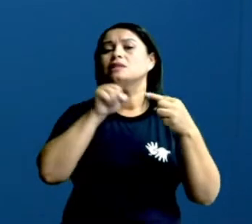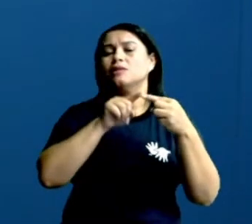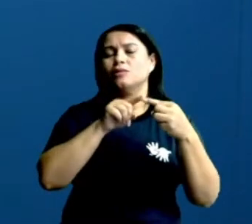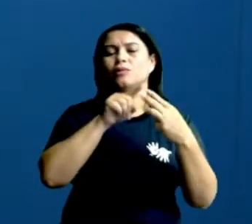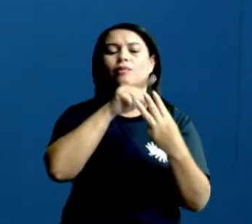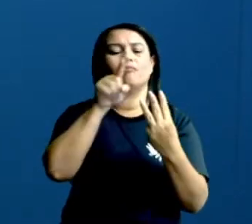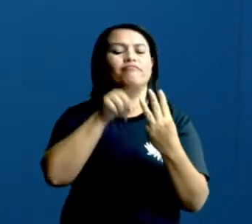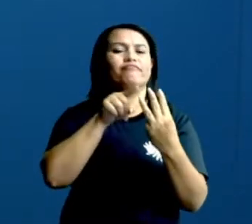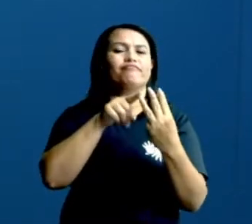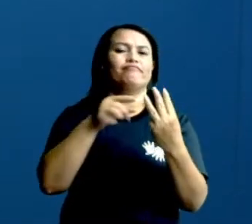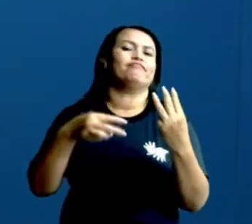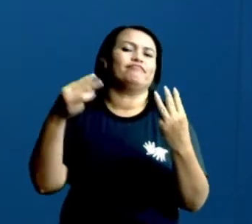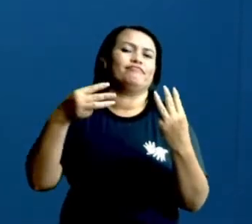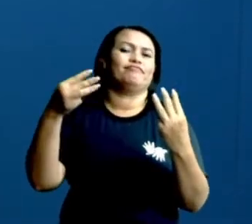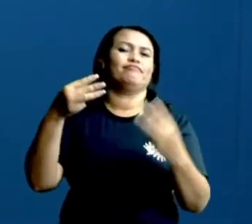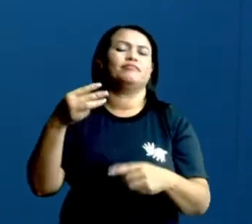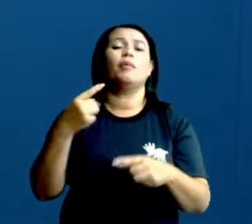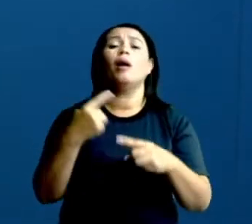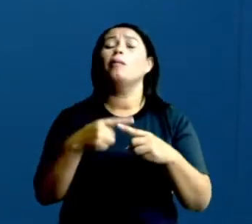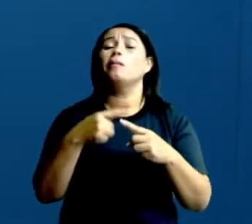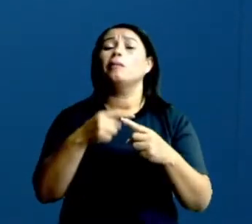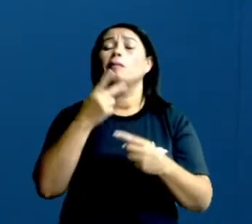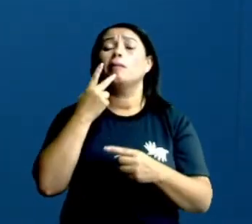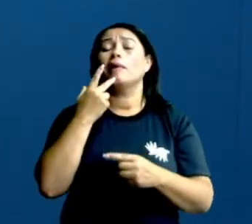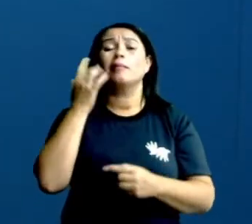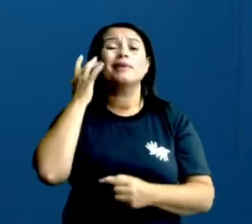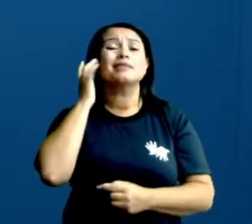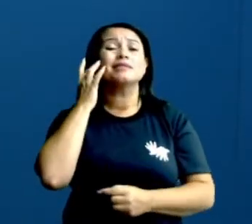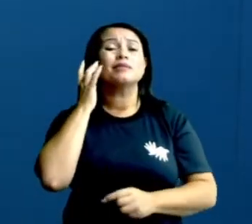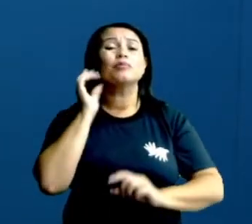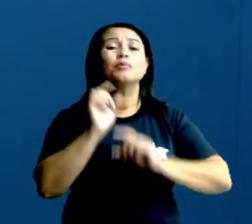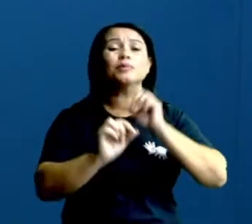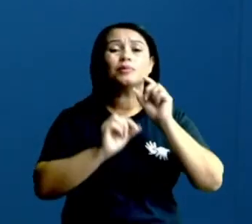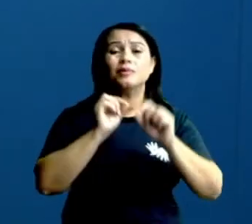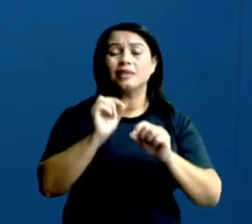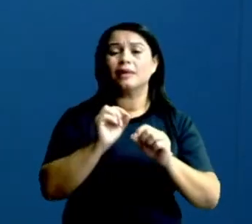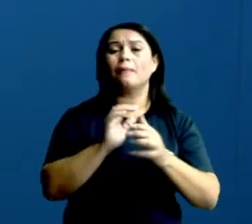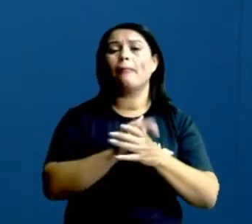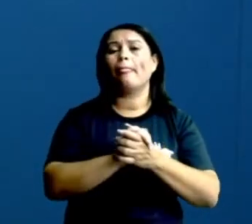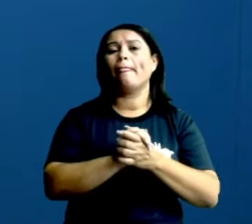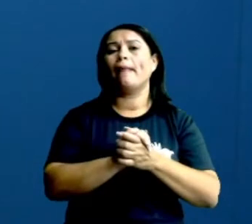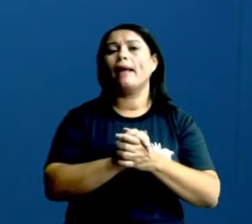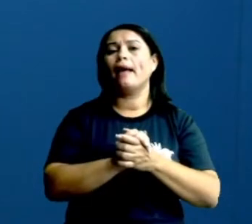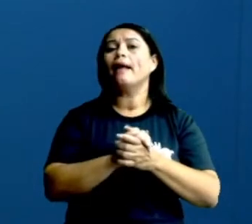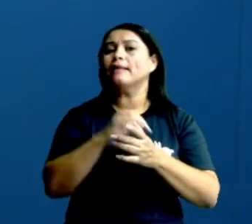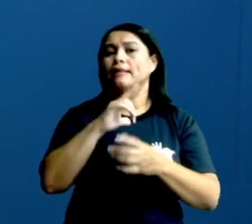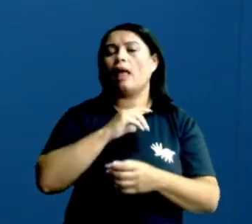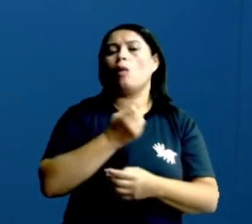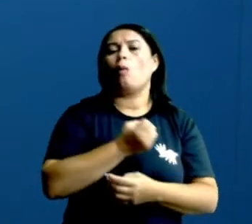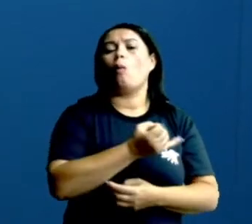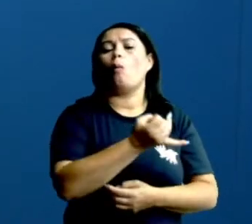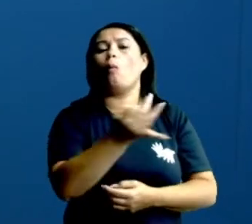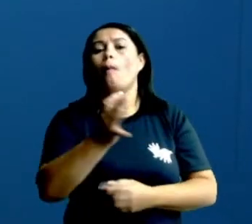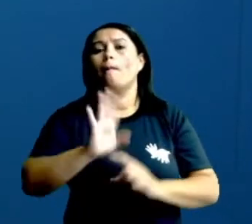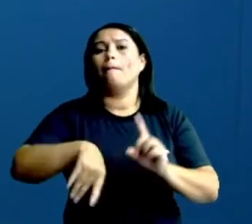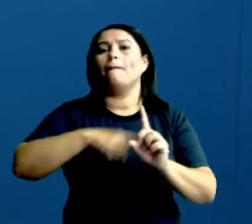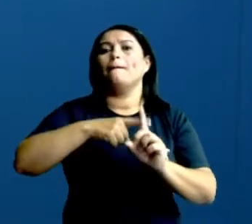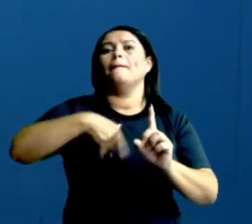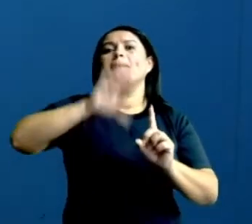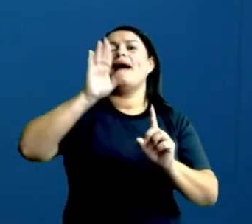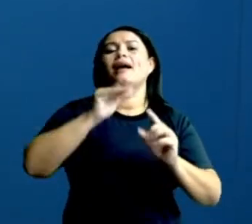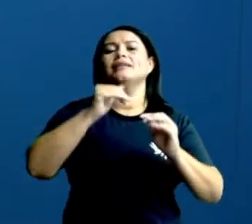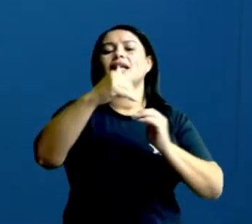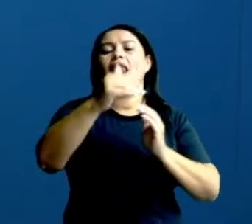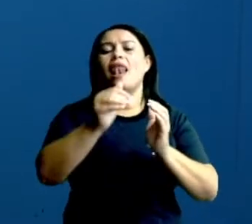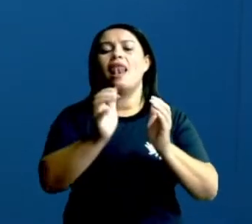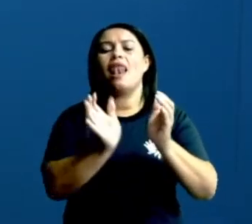terceira. E o que é que nós podemos dizer com isso? Eu posso dizer a vocês o seguinte. A maior quantidade de lados, mais ele